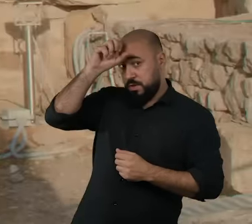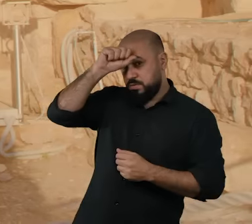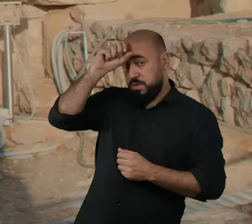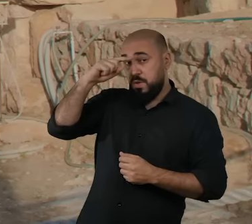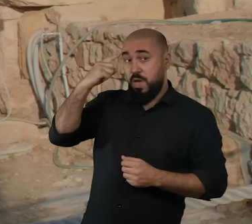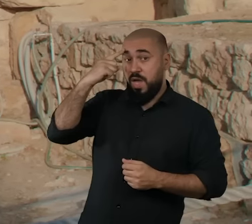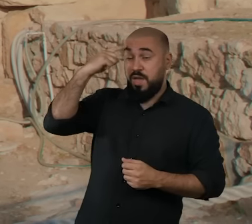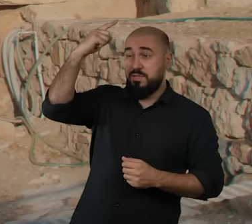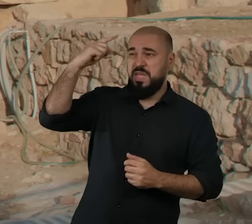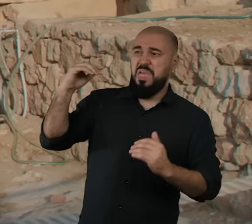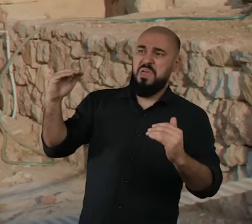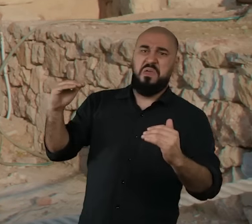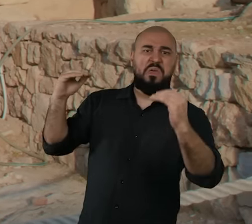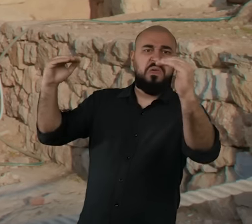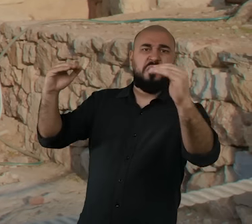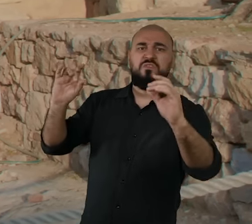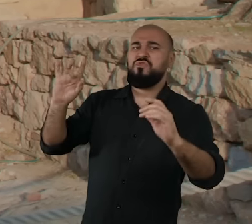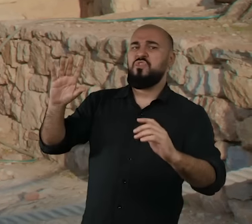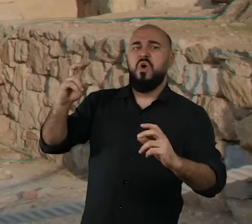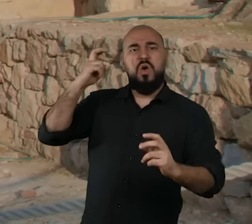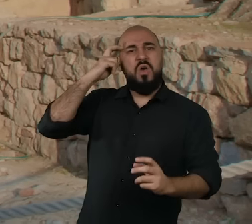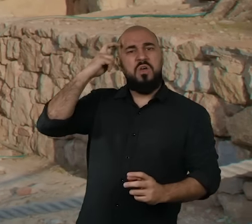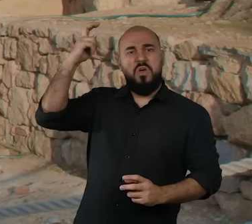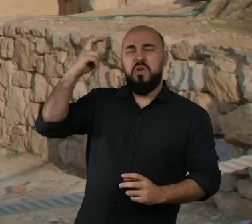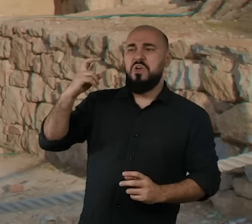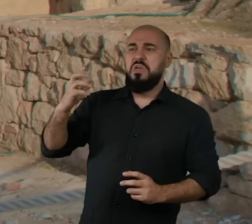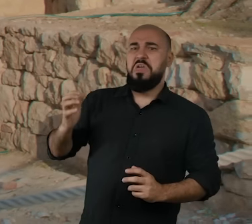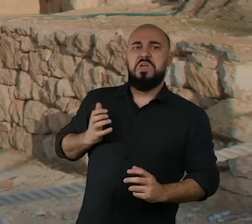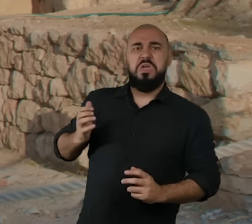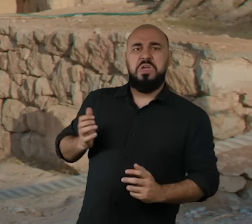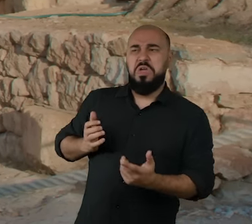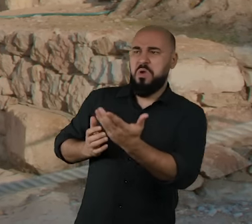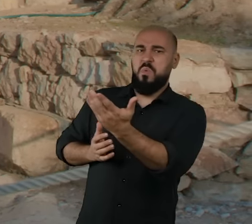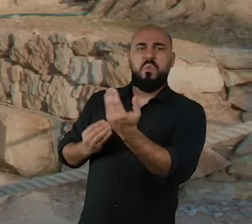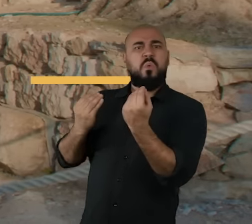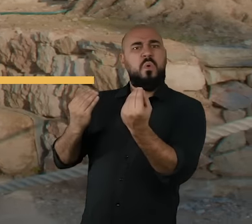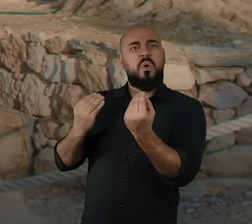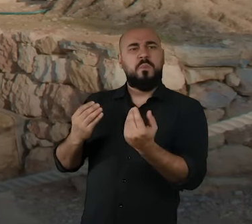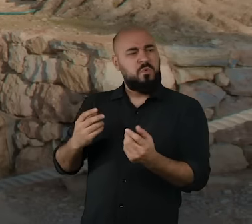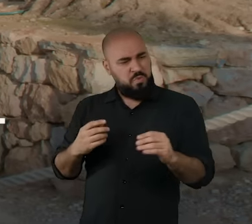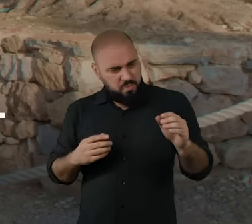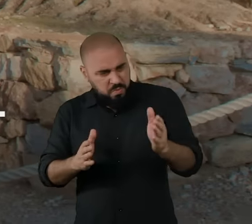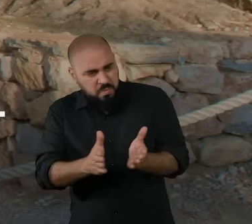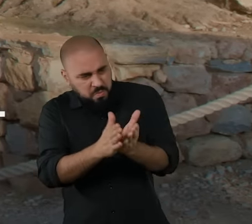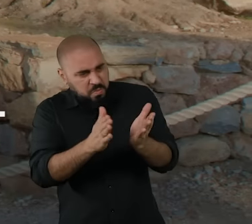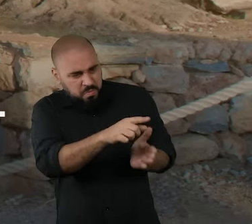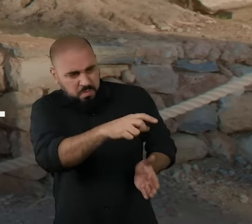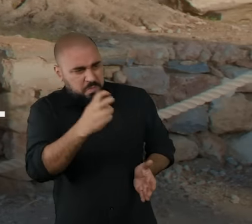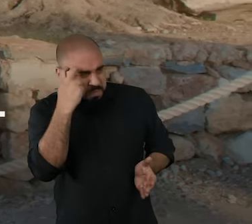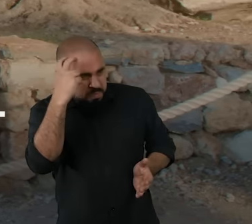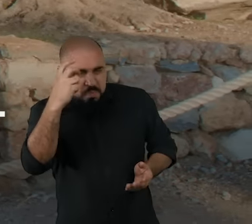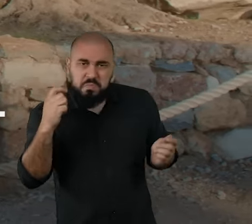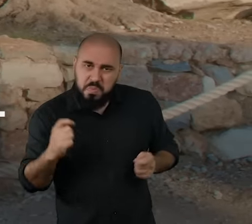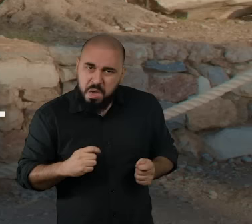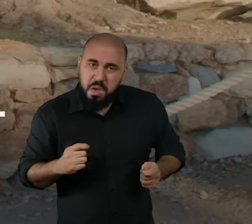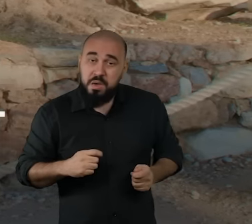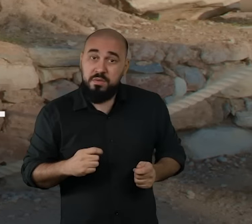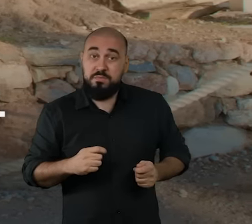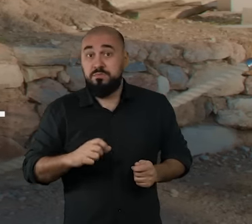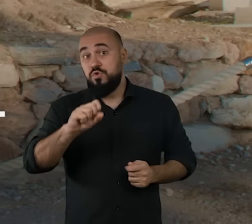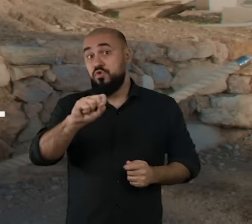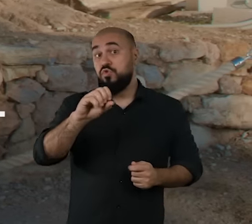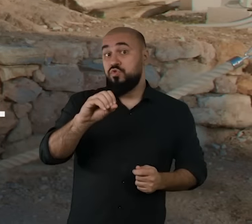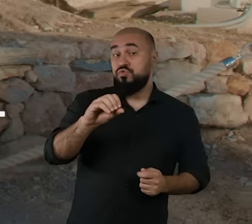aquela ideia elitista de só falar para os ricos, para os mais poderosos, para os aristocratas. Sócrates